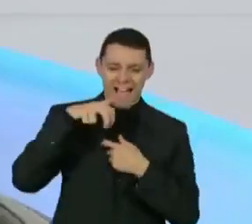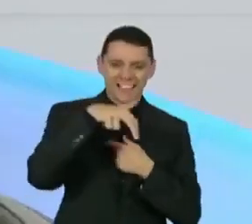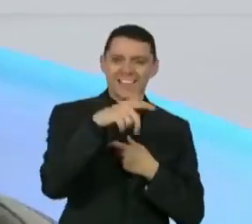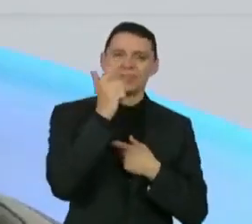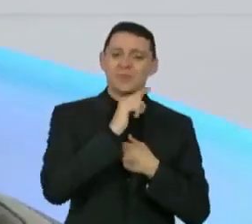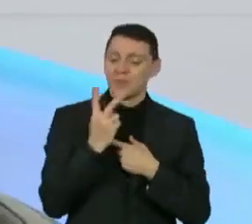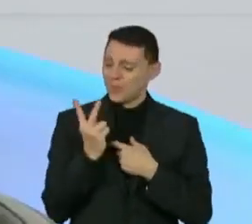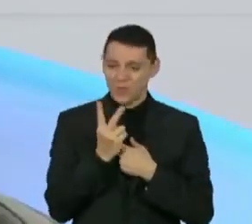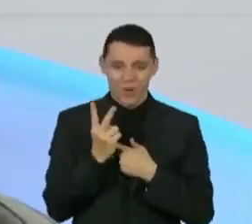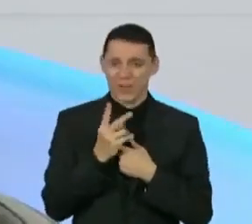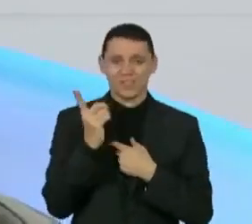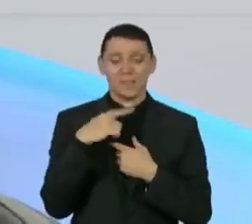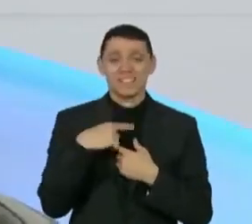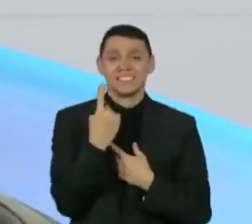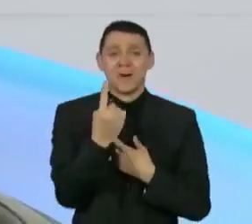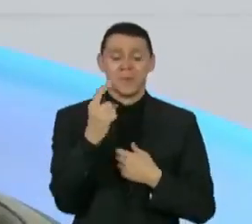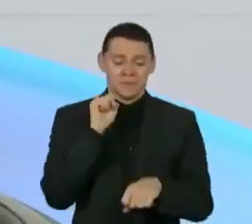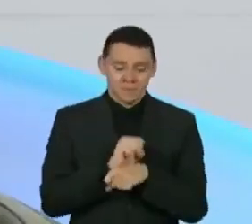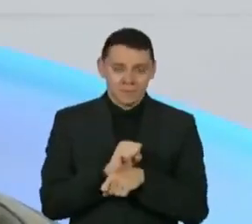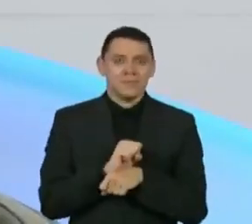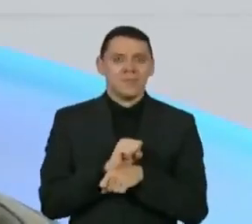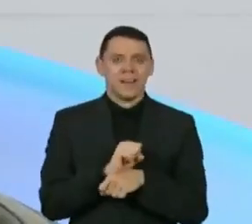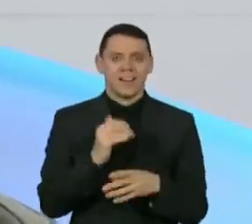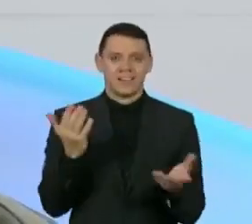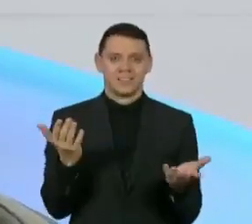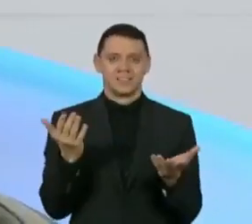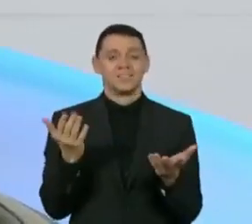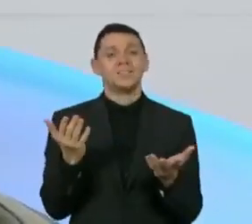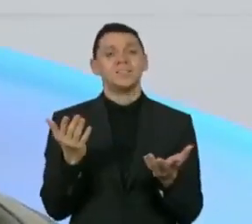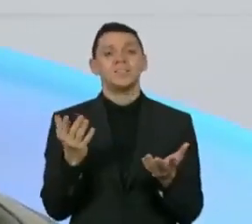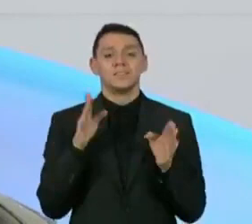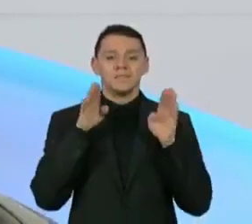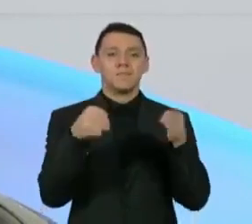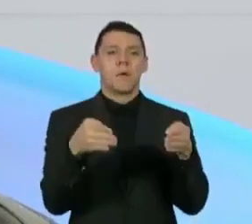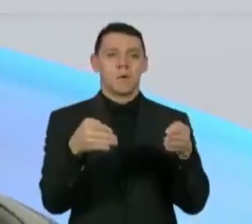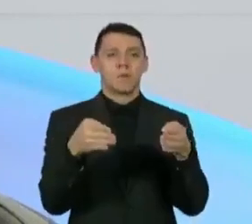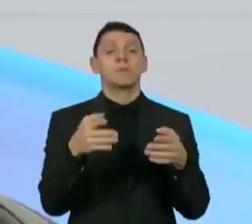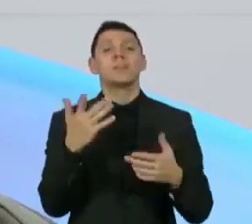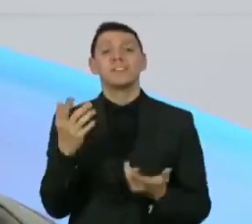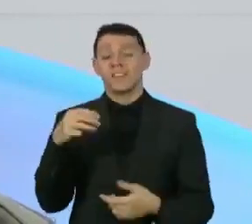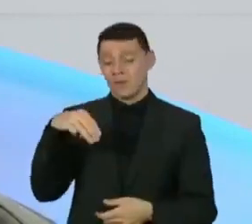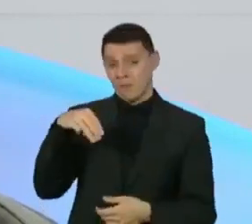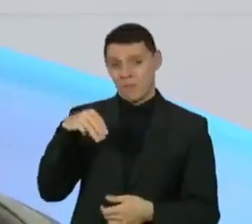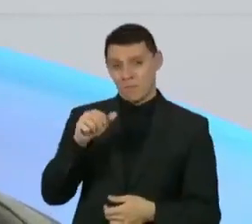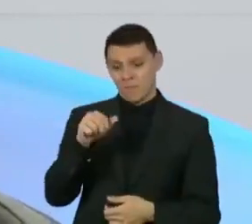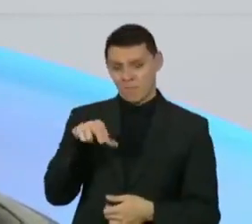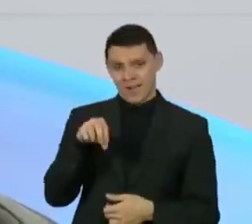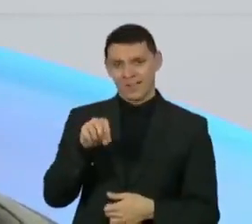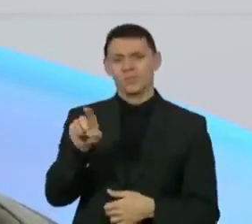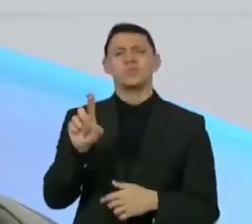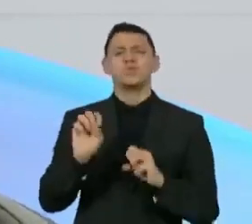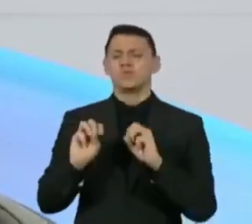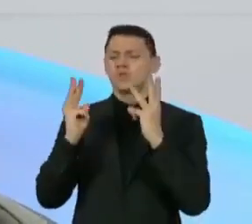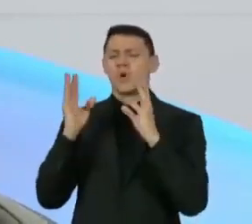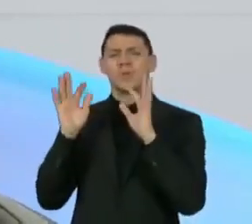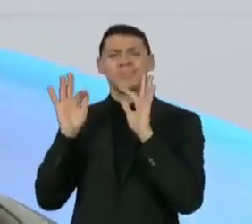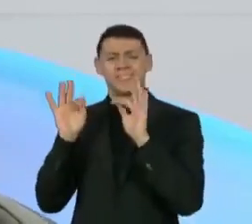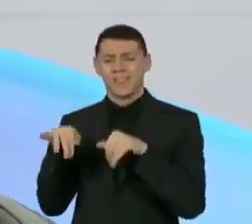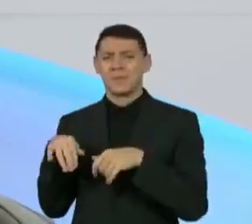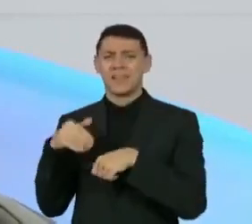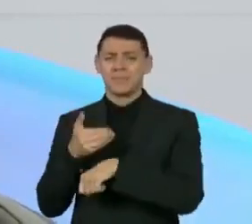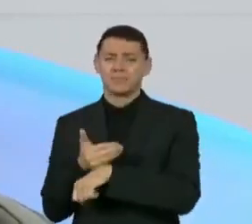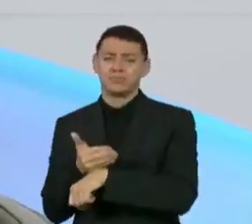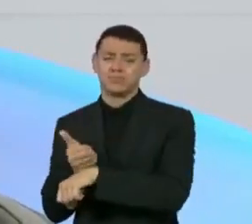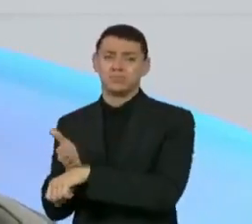divisão do Brown Dificultou muito Porque os shows terminavam tarde Ele chegava no ensaio já muito cansado No